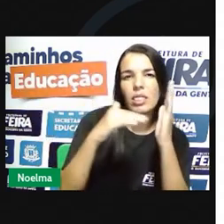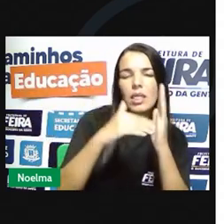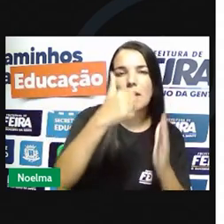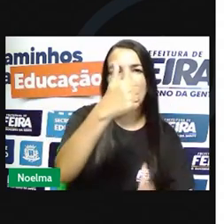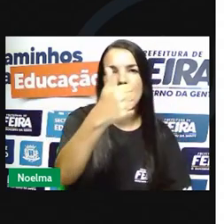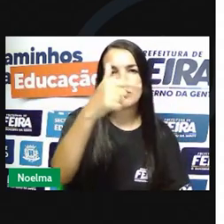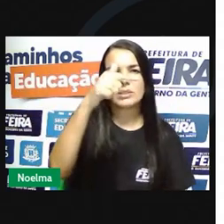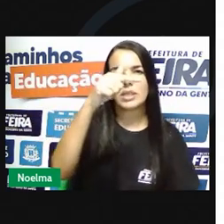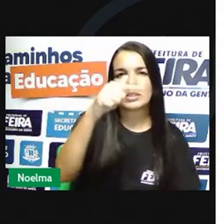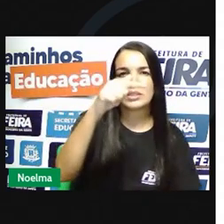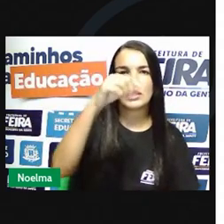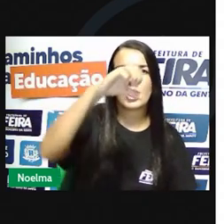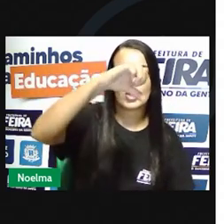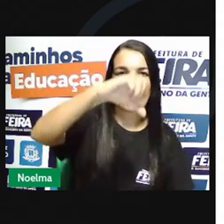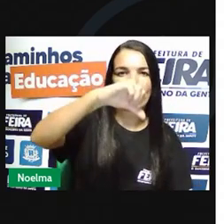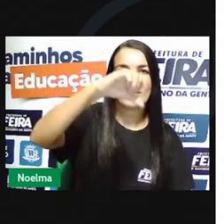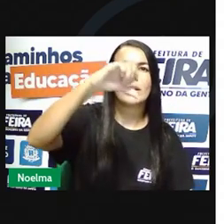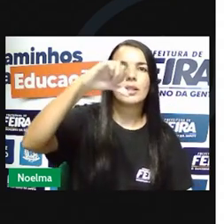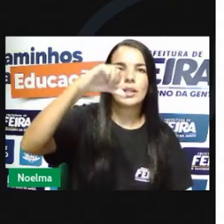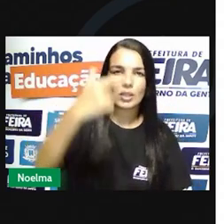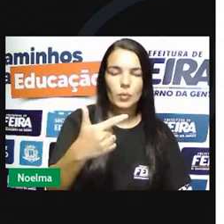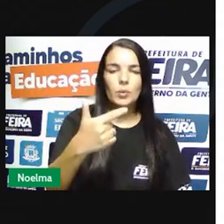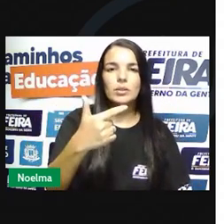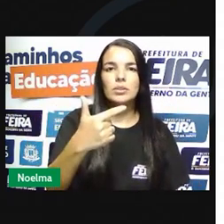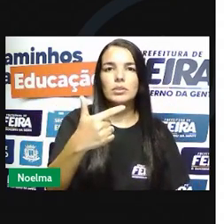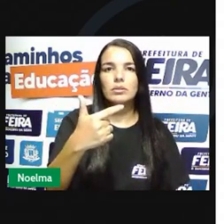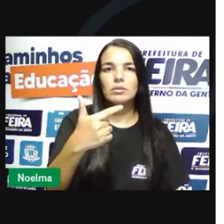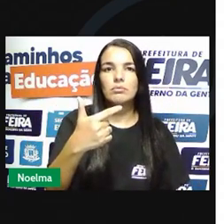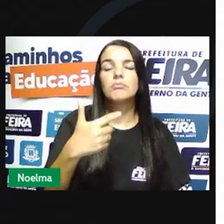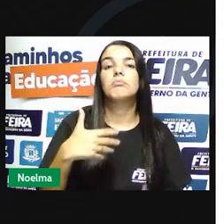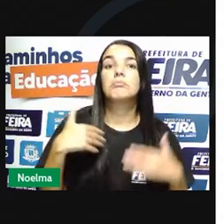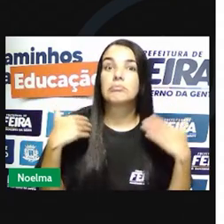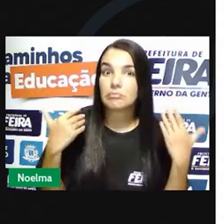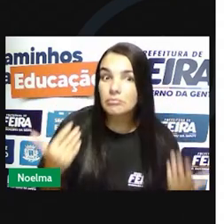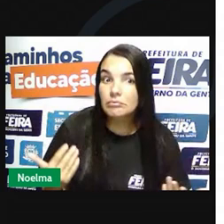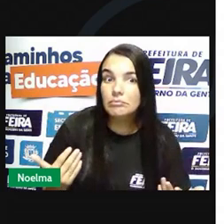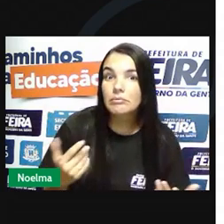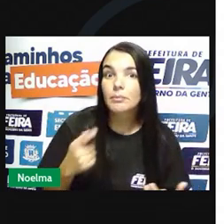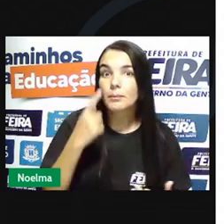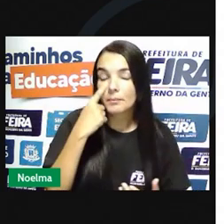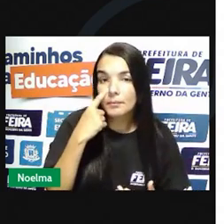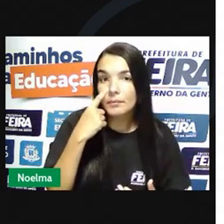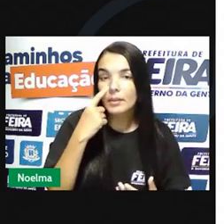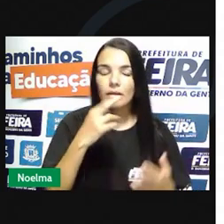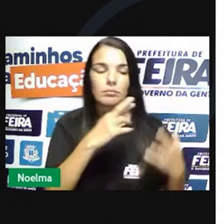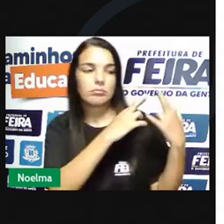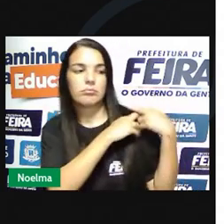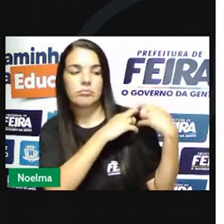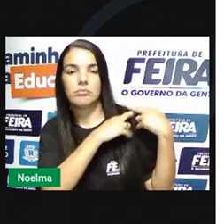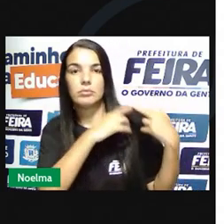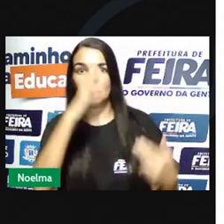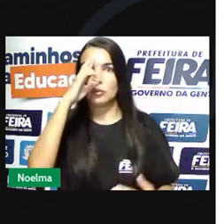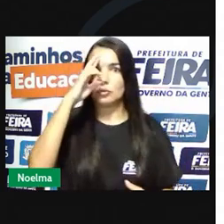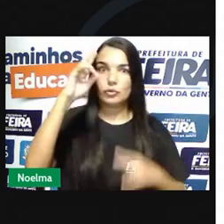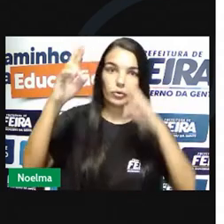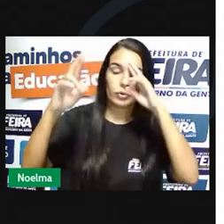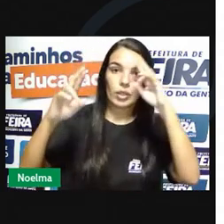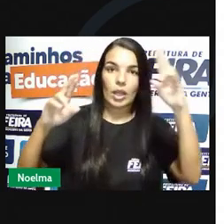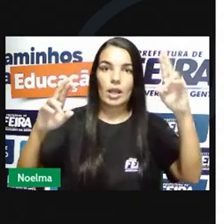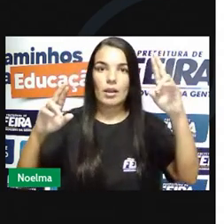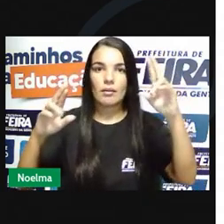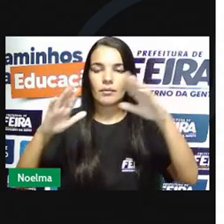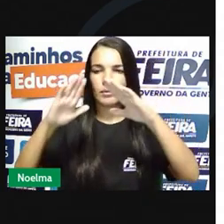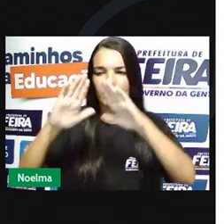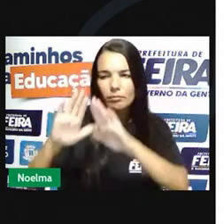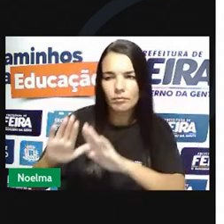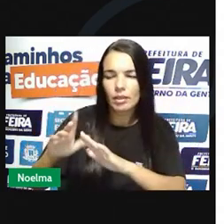1792 as autoridades suspenderam os impostos que as pessoas